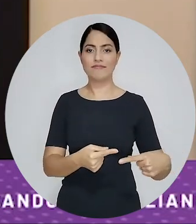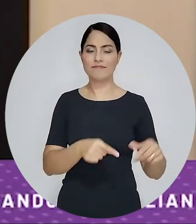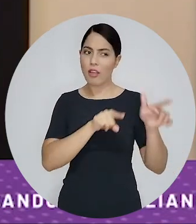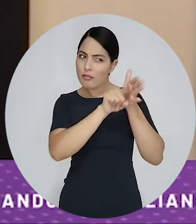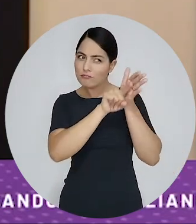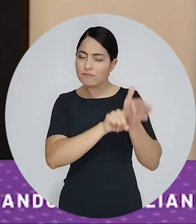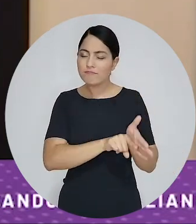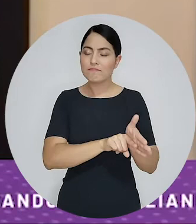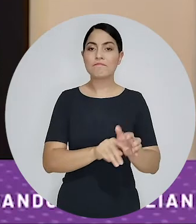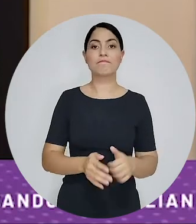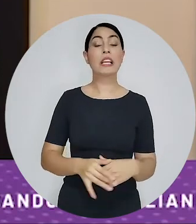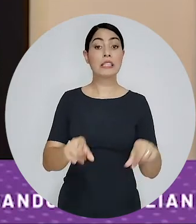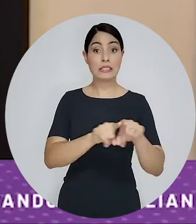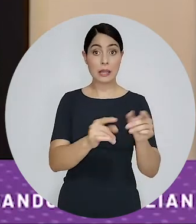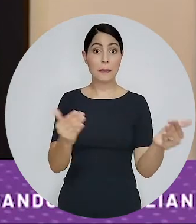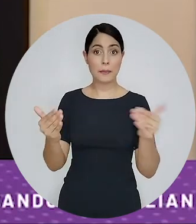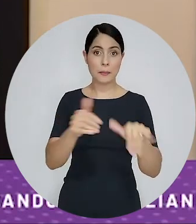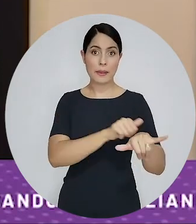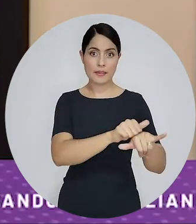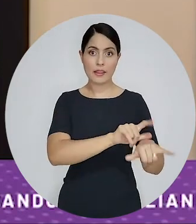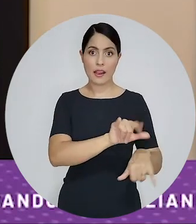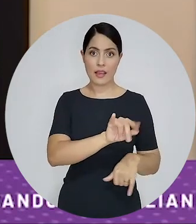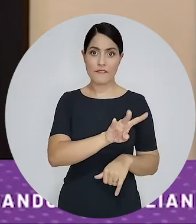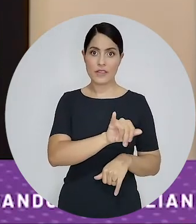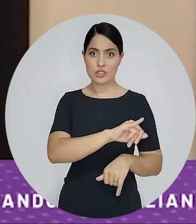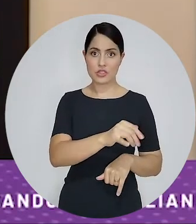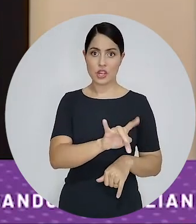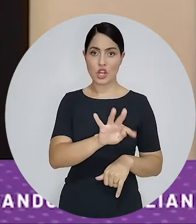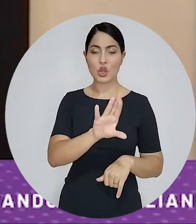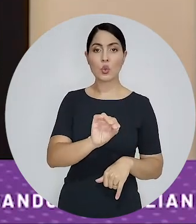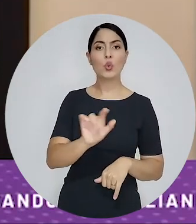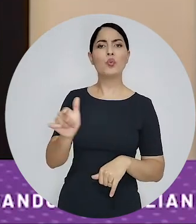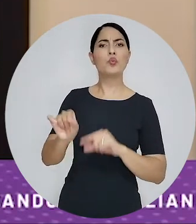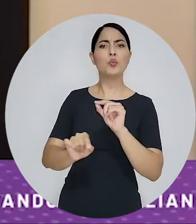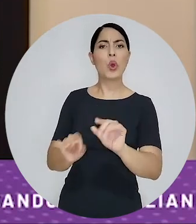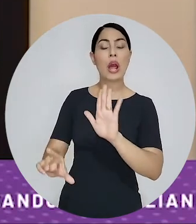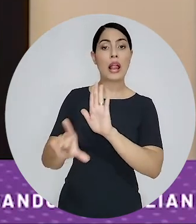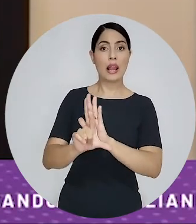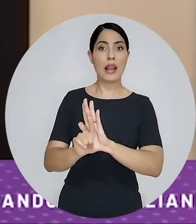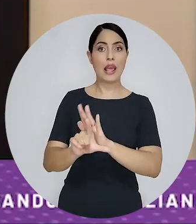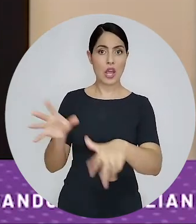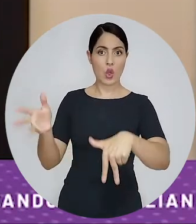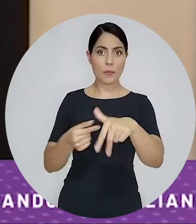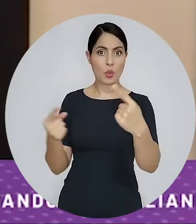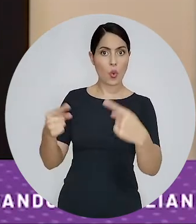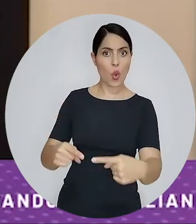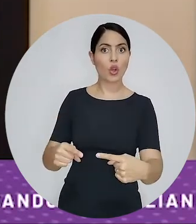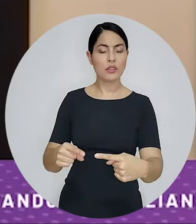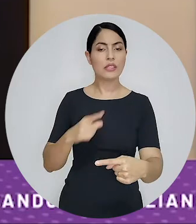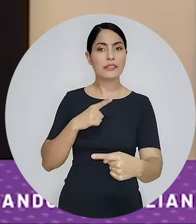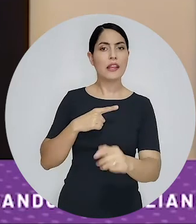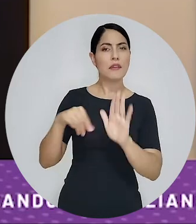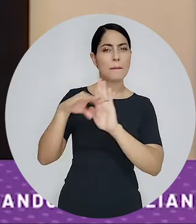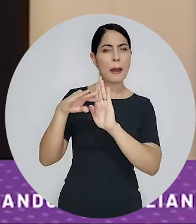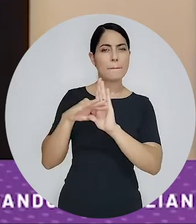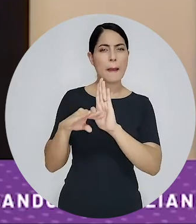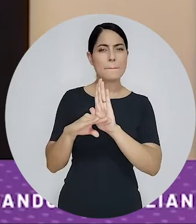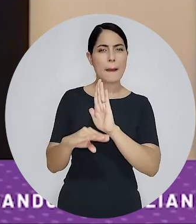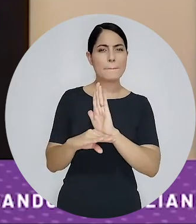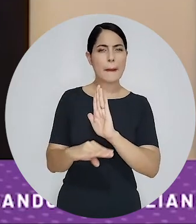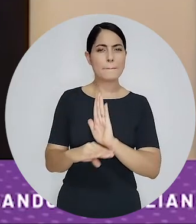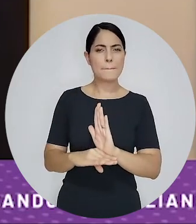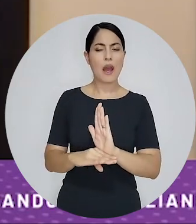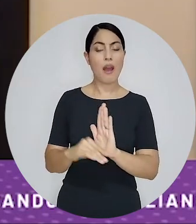anticorrupção. Paralelamente também a Lava Jato também houve a promulgação da lei anticorrupção que trouxe uma série de